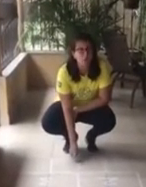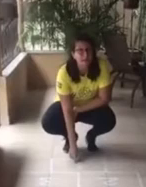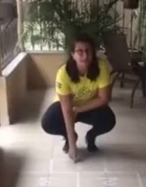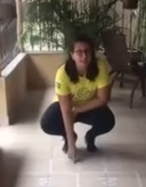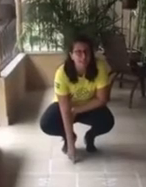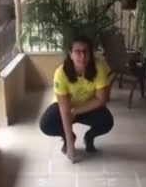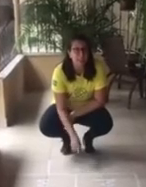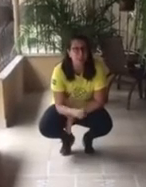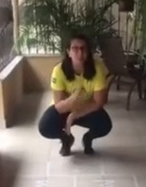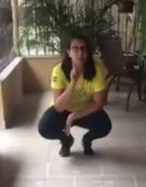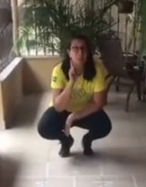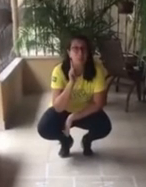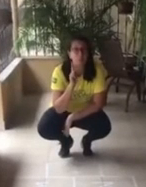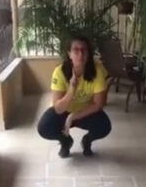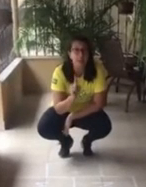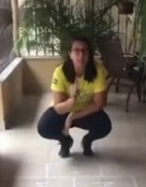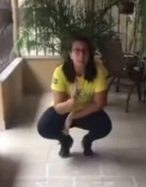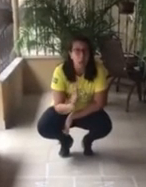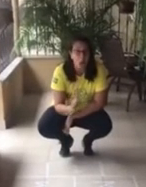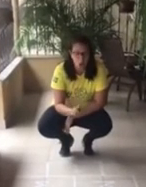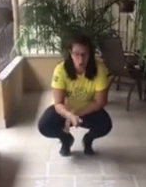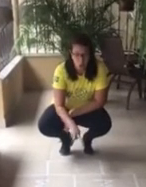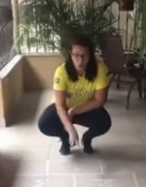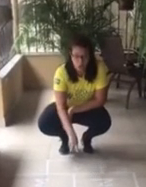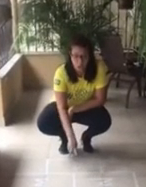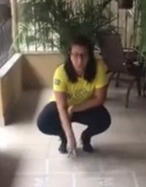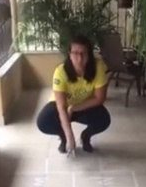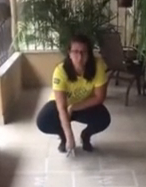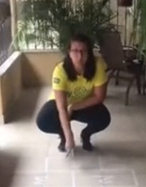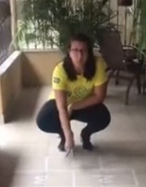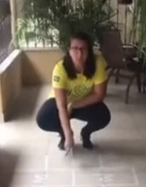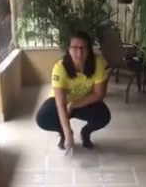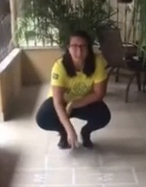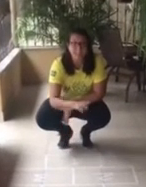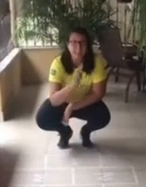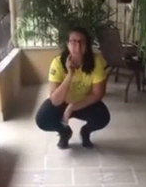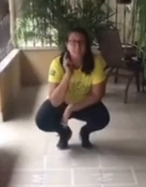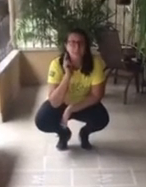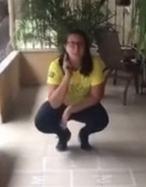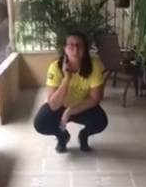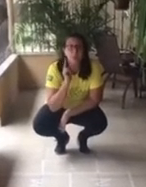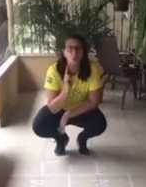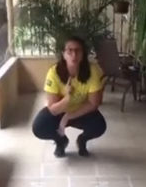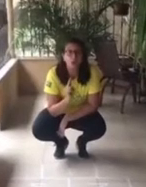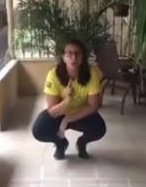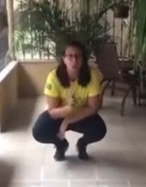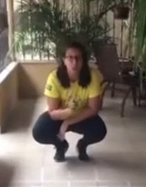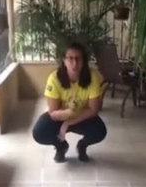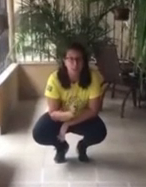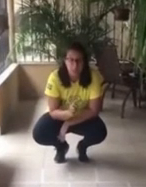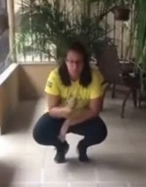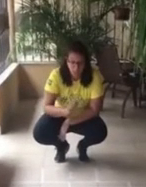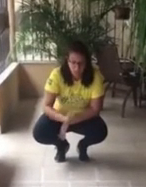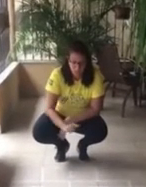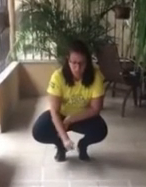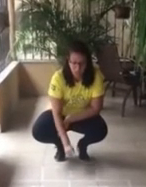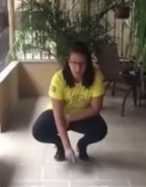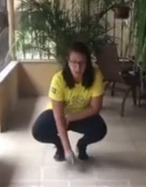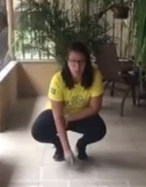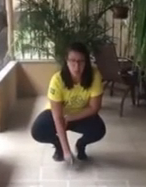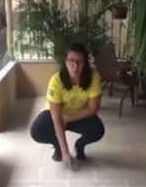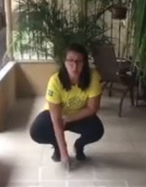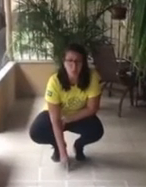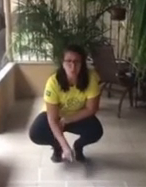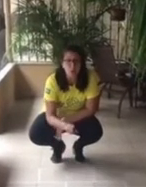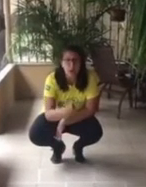só uma casinha, a gente pisa com um pé só Onde nós temos duas casinhas, a gente pisa com os dois E nós vamos